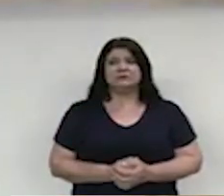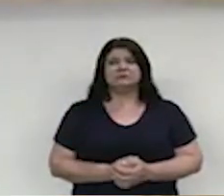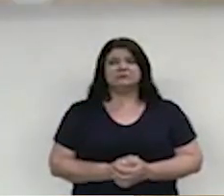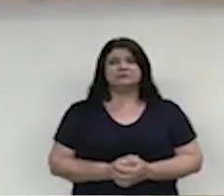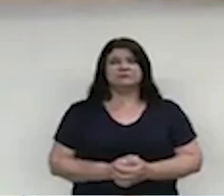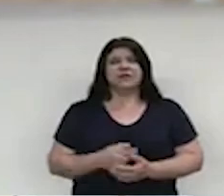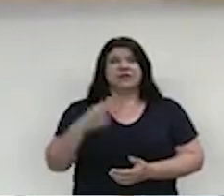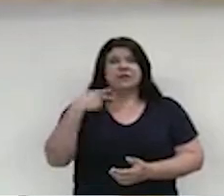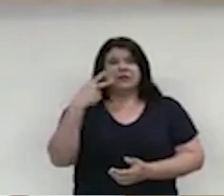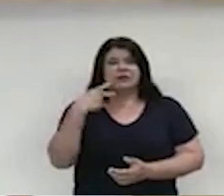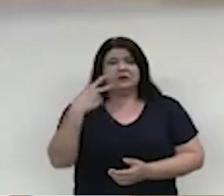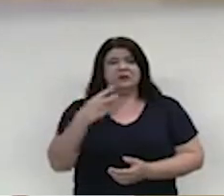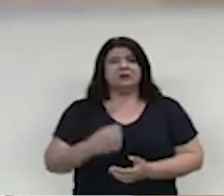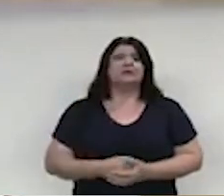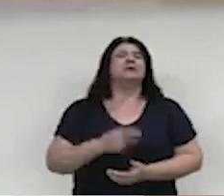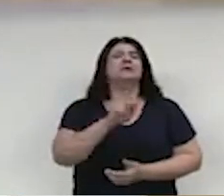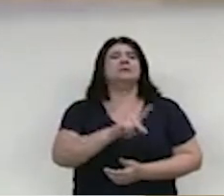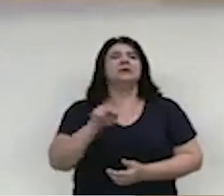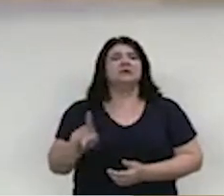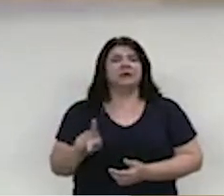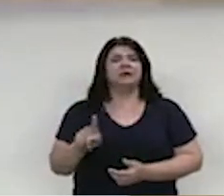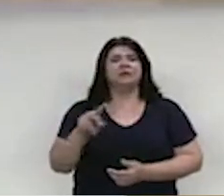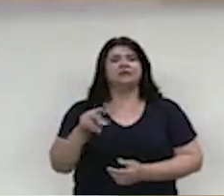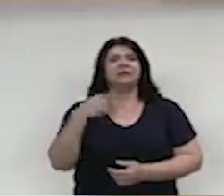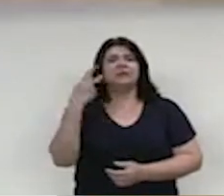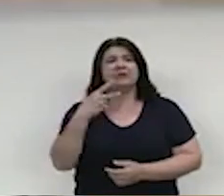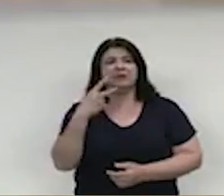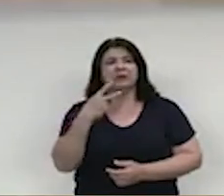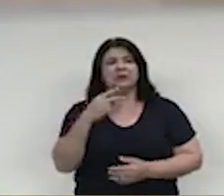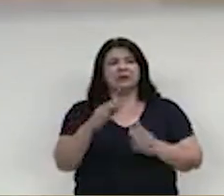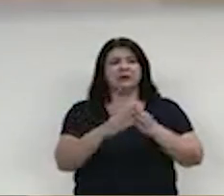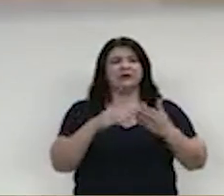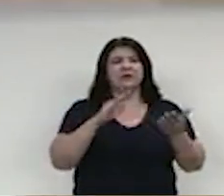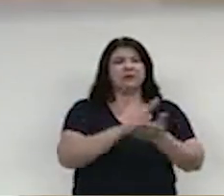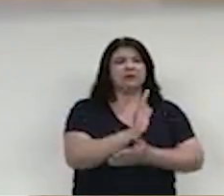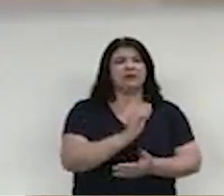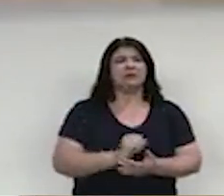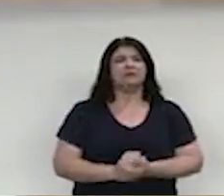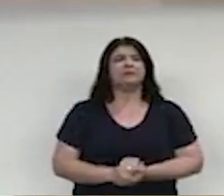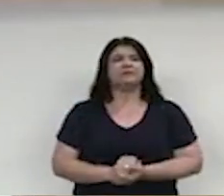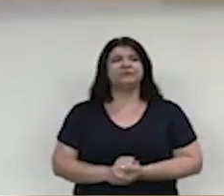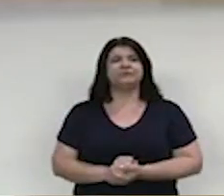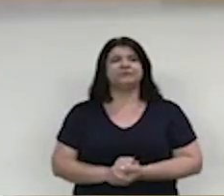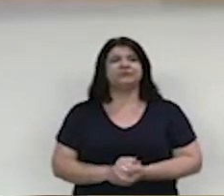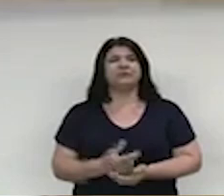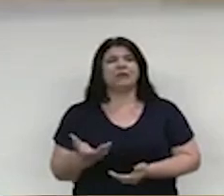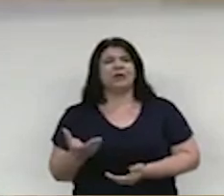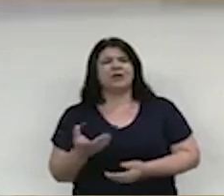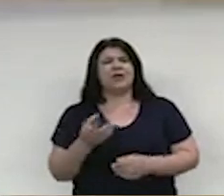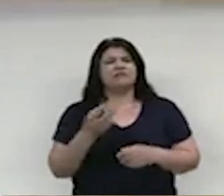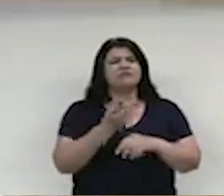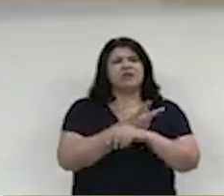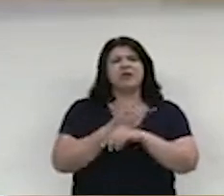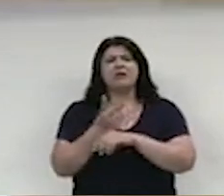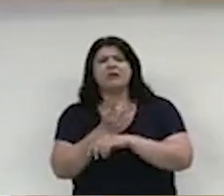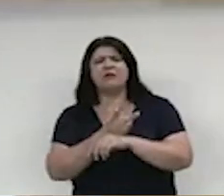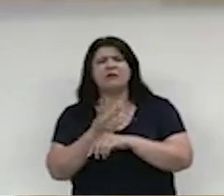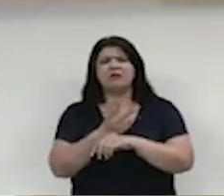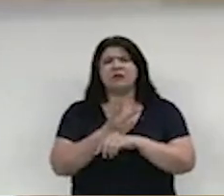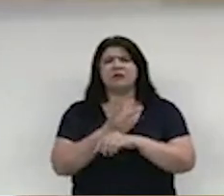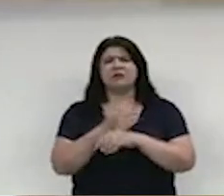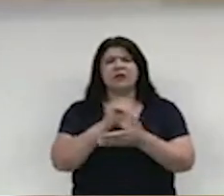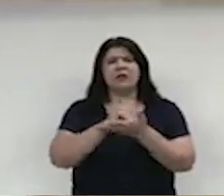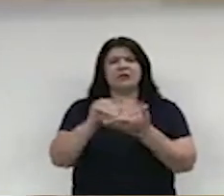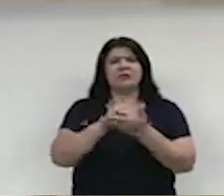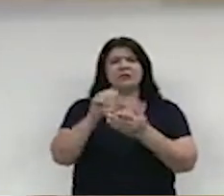Obrigado. Senhor presidente, senhores vereadores, requerimento. Em diligência à Secretaria de Promoção Social, para que pudéssemos ter